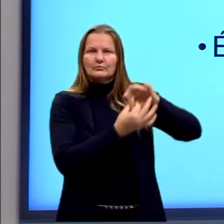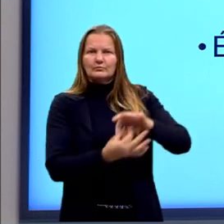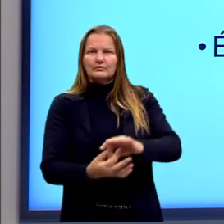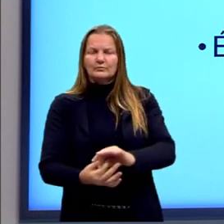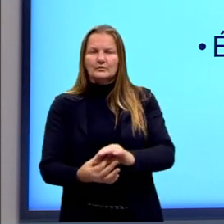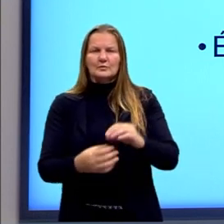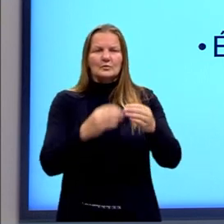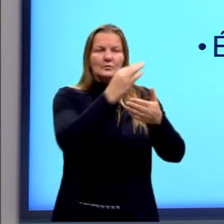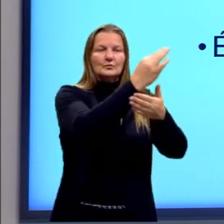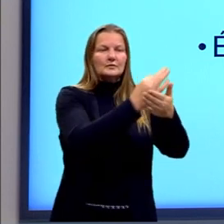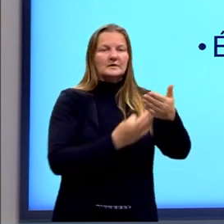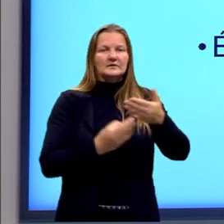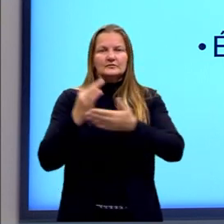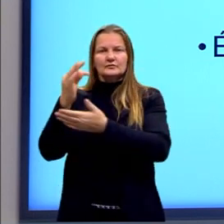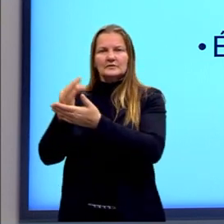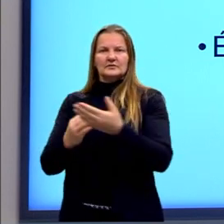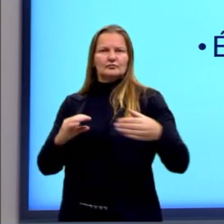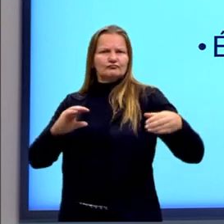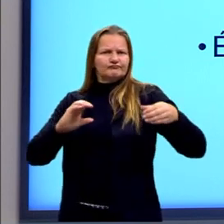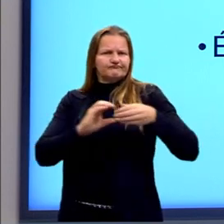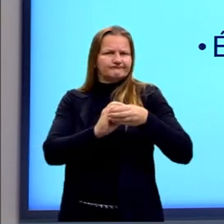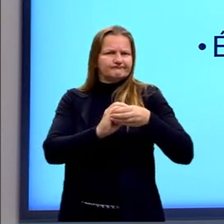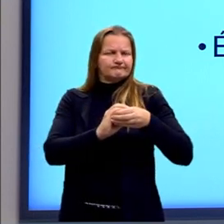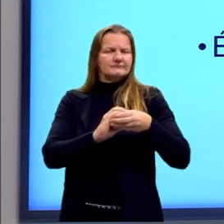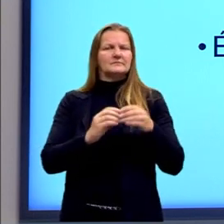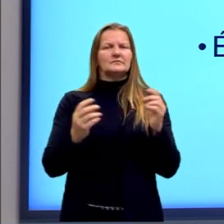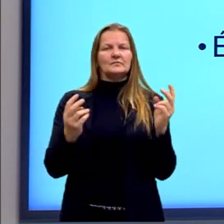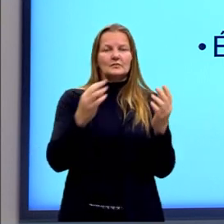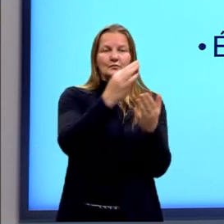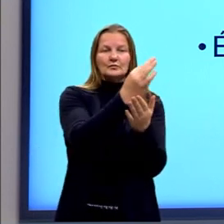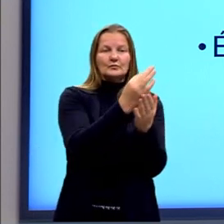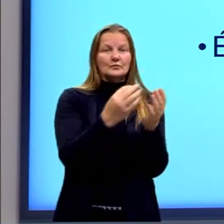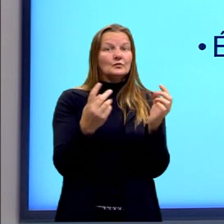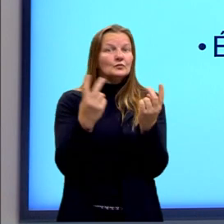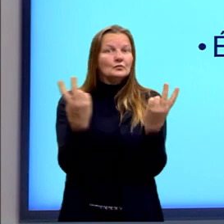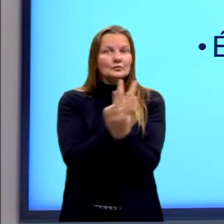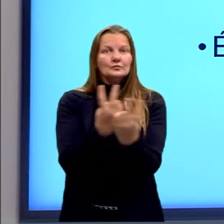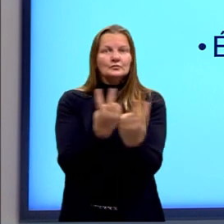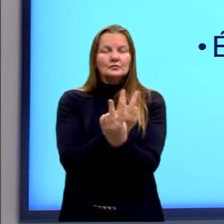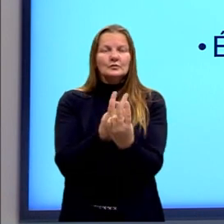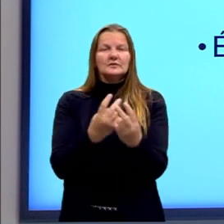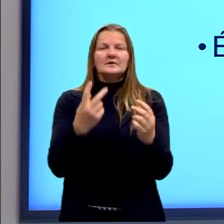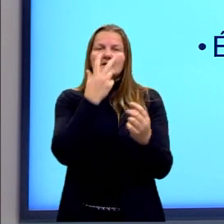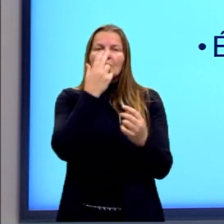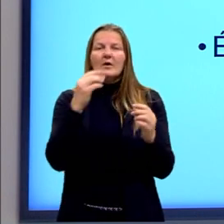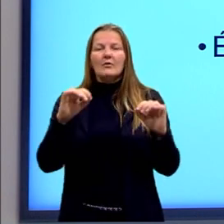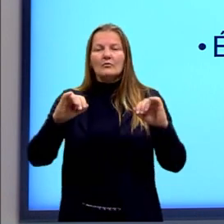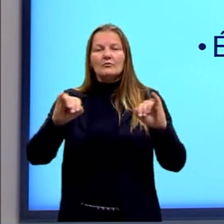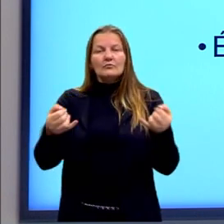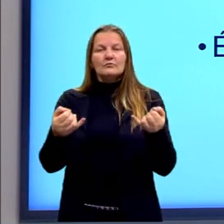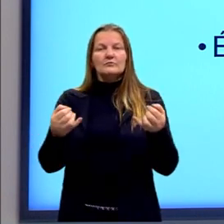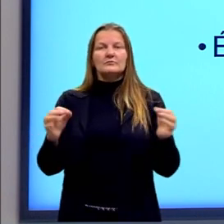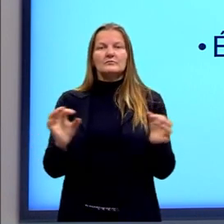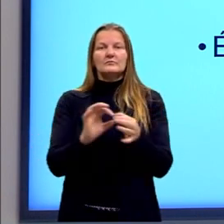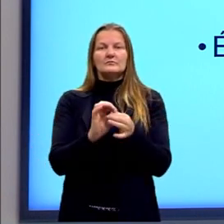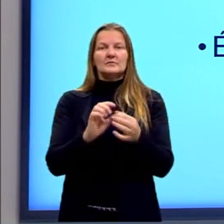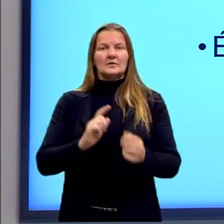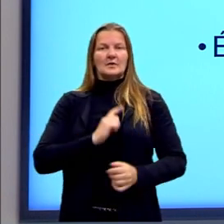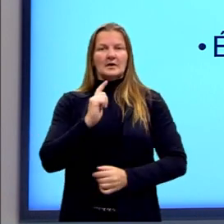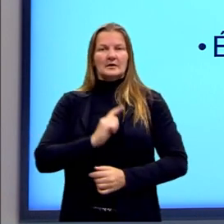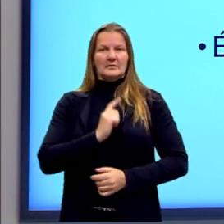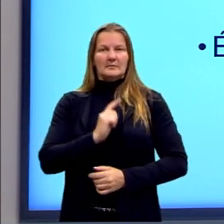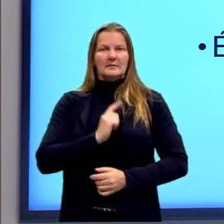entre si. E ela faz parte, então, de uma articulação gramatical que vai